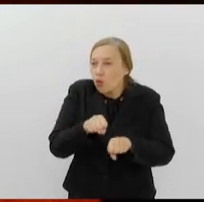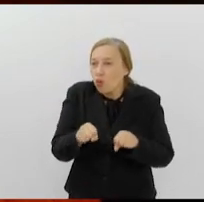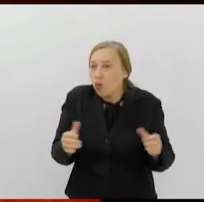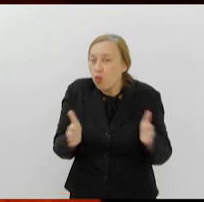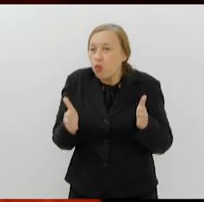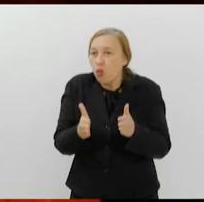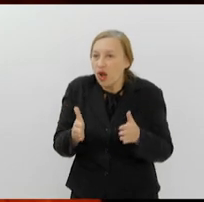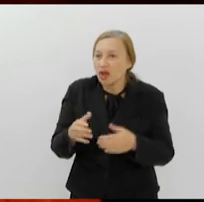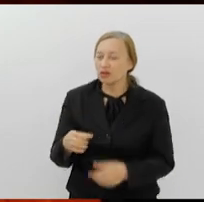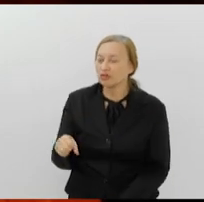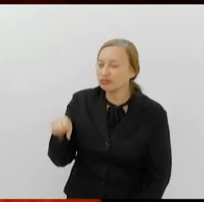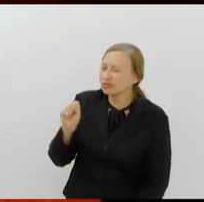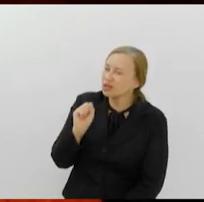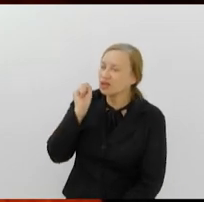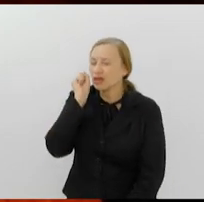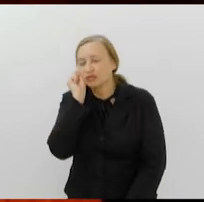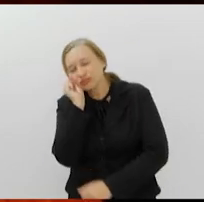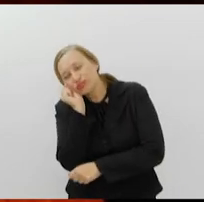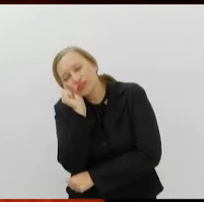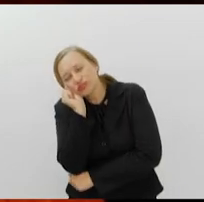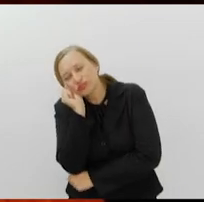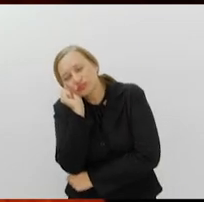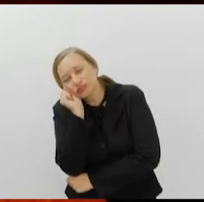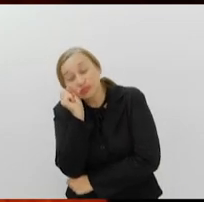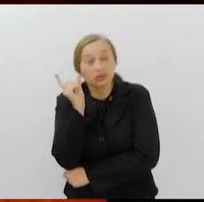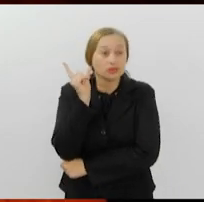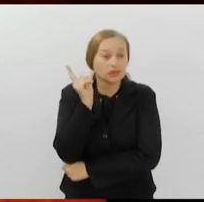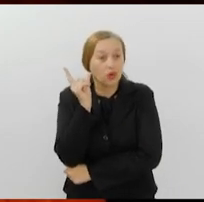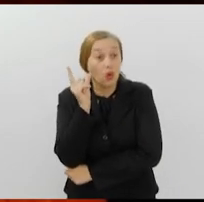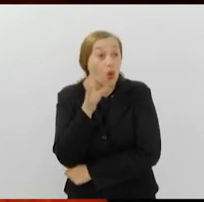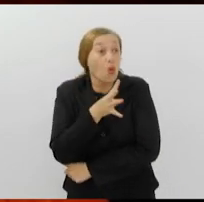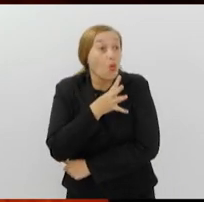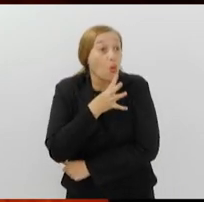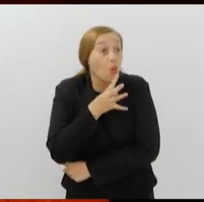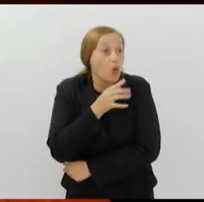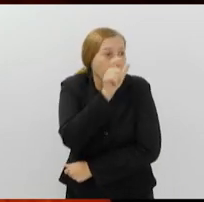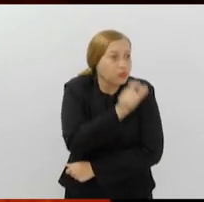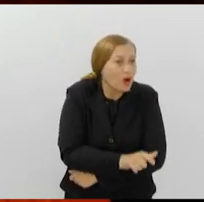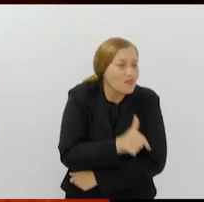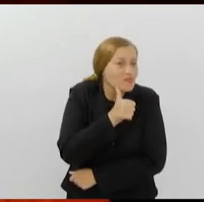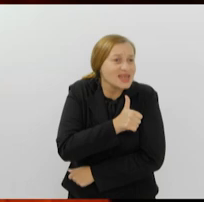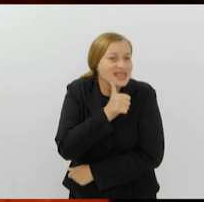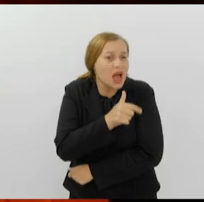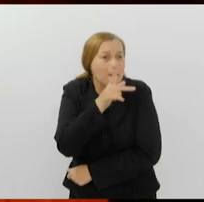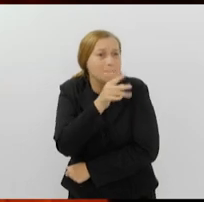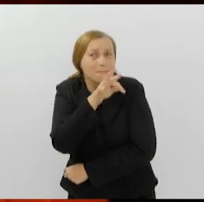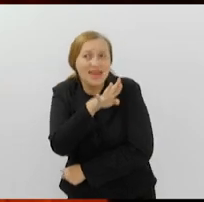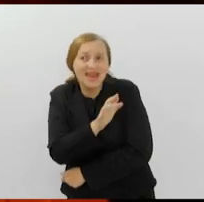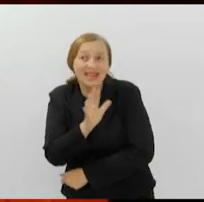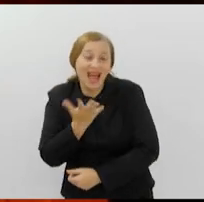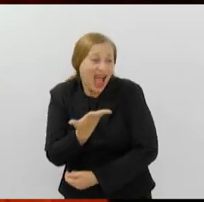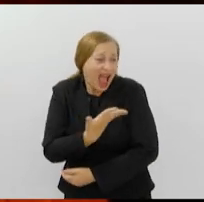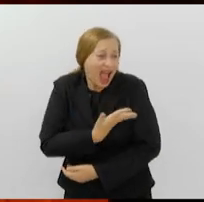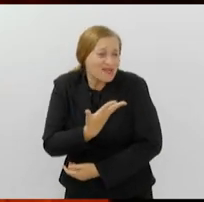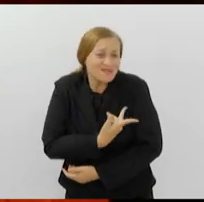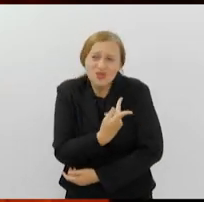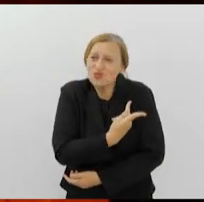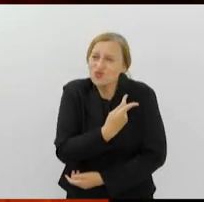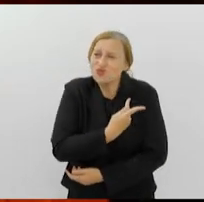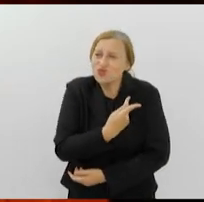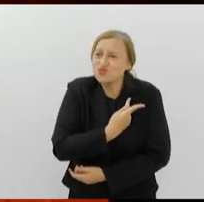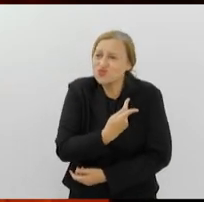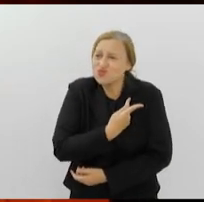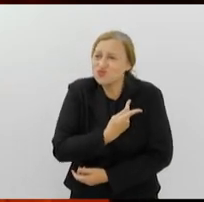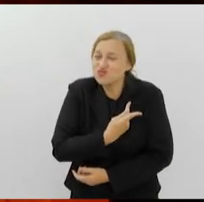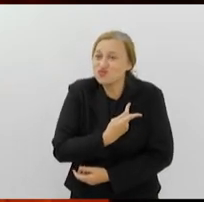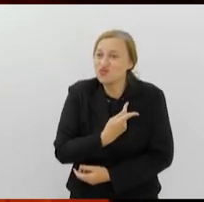cajueiro, ele conheceu uma menina chamada Pita. Eles se tornam amigos inseparáveis e viveram grandes aventuras à borda